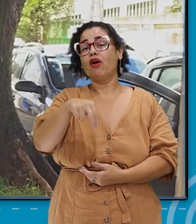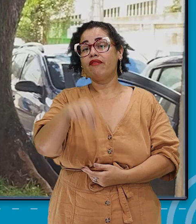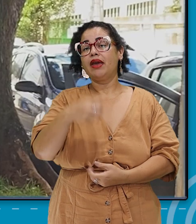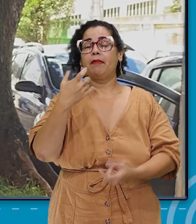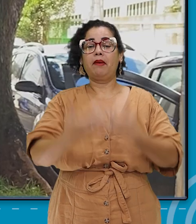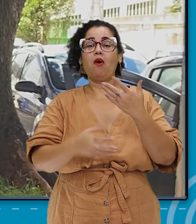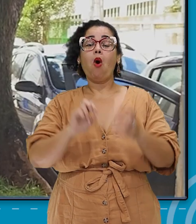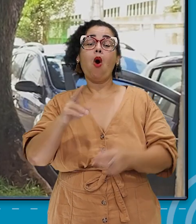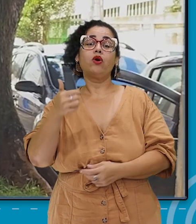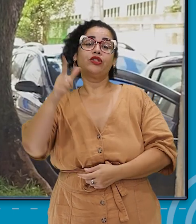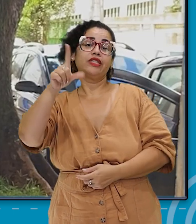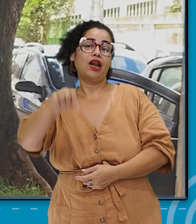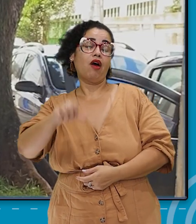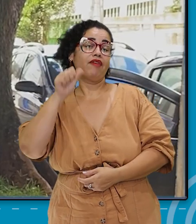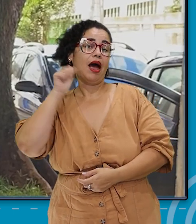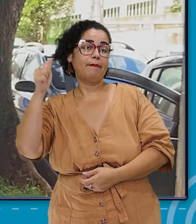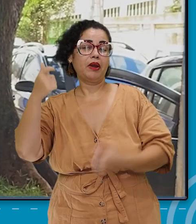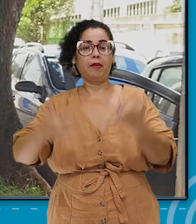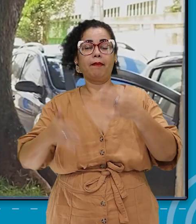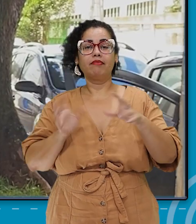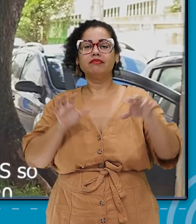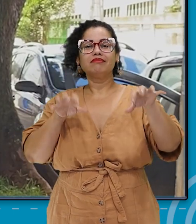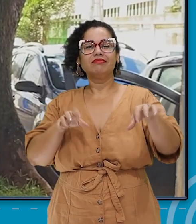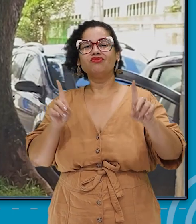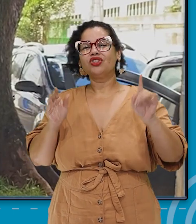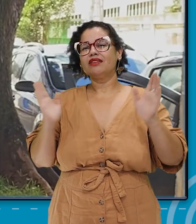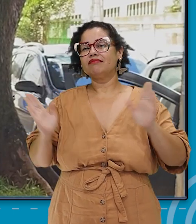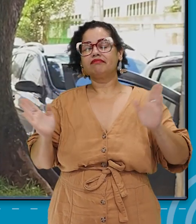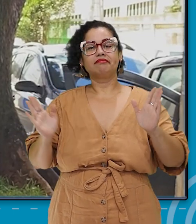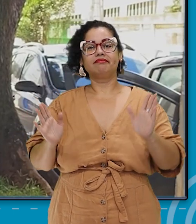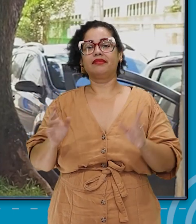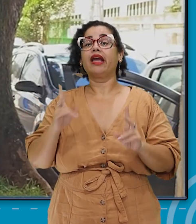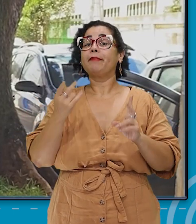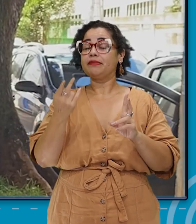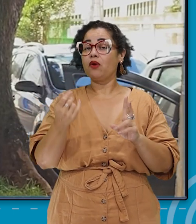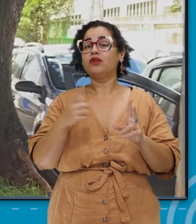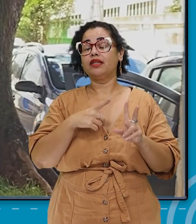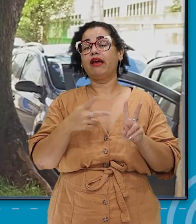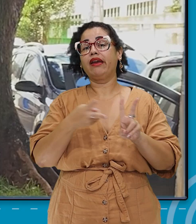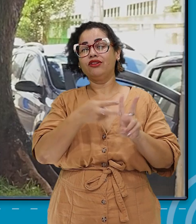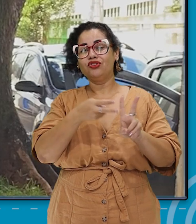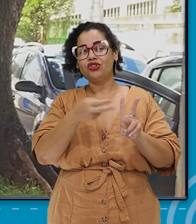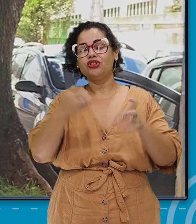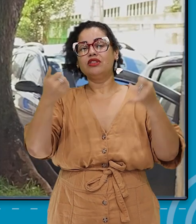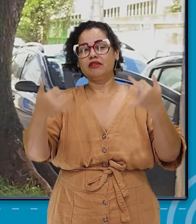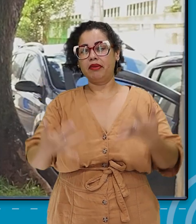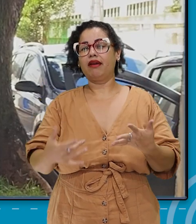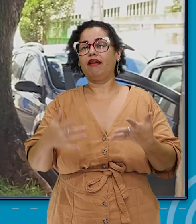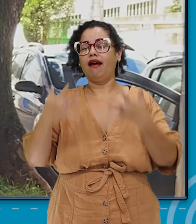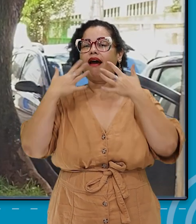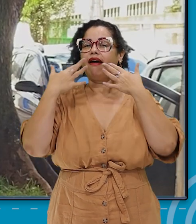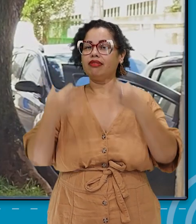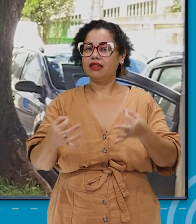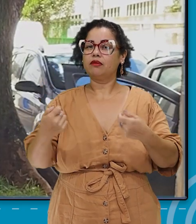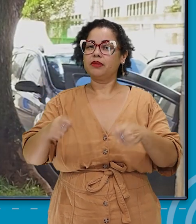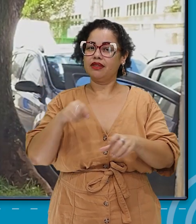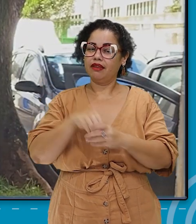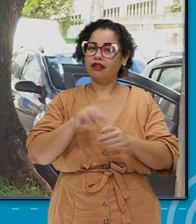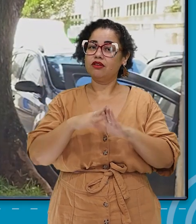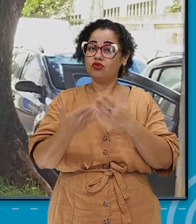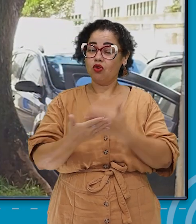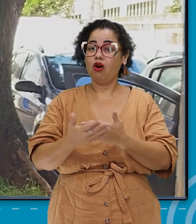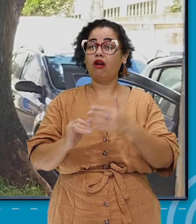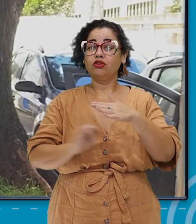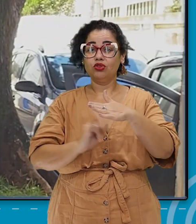novembro, só para o 19 de abril. E aí eu trago a importância também da questão indígena, tão latente nas nossas instituições, nas nossas unidades